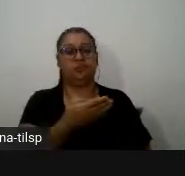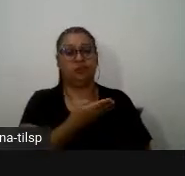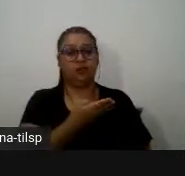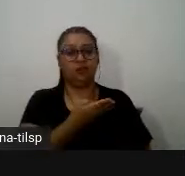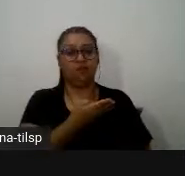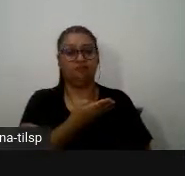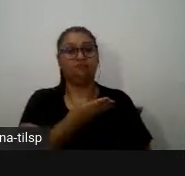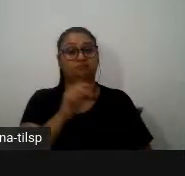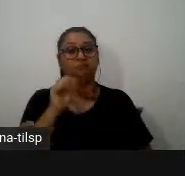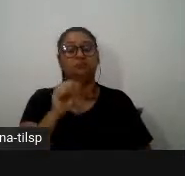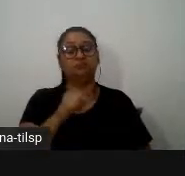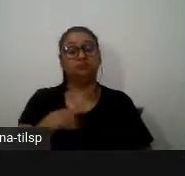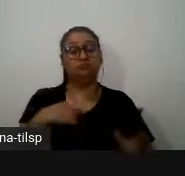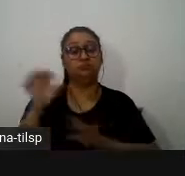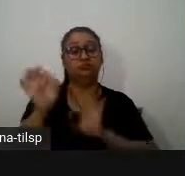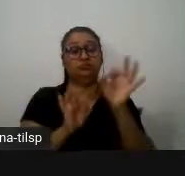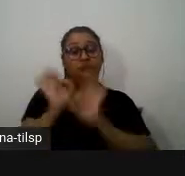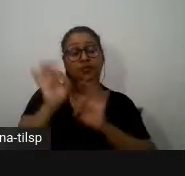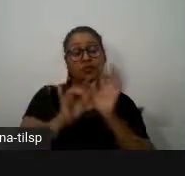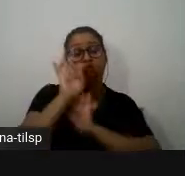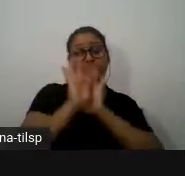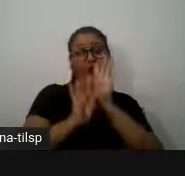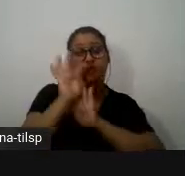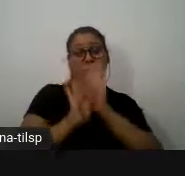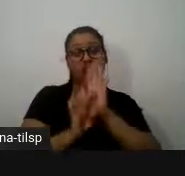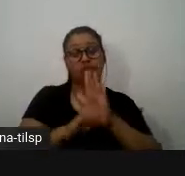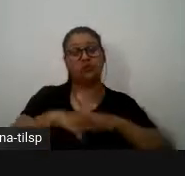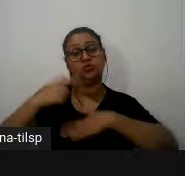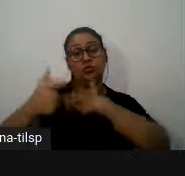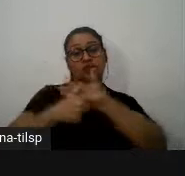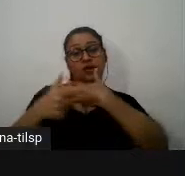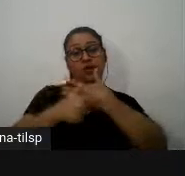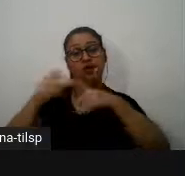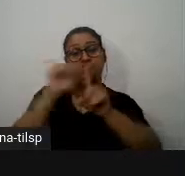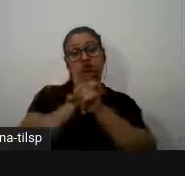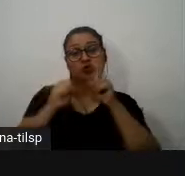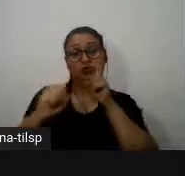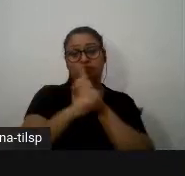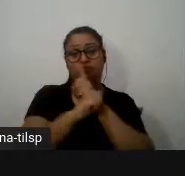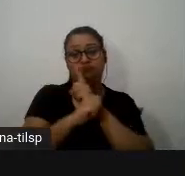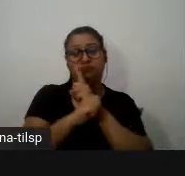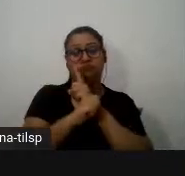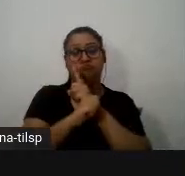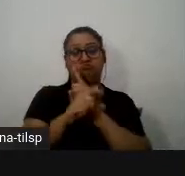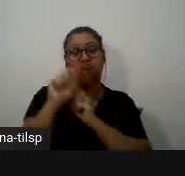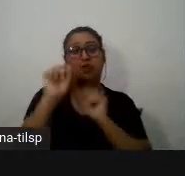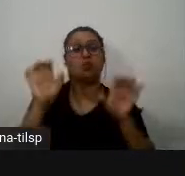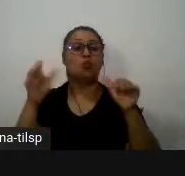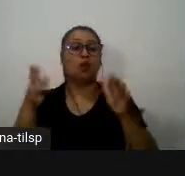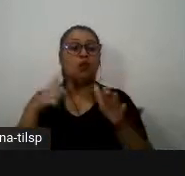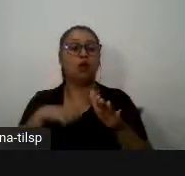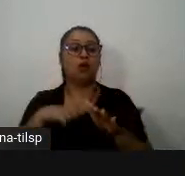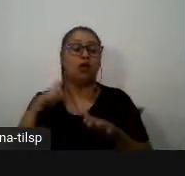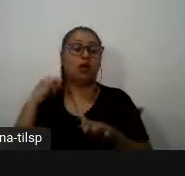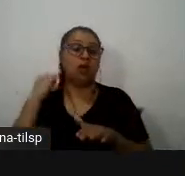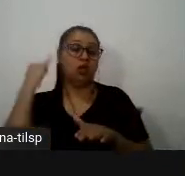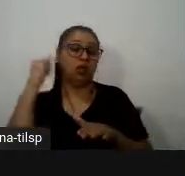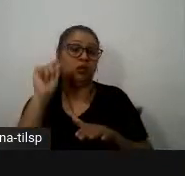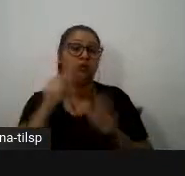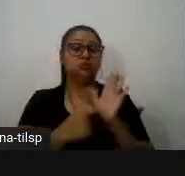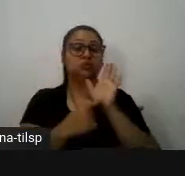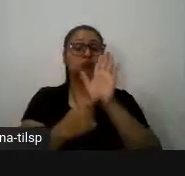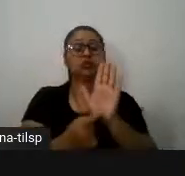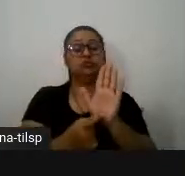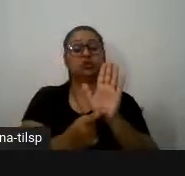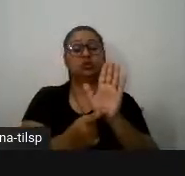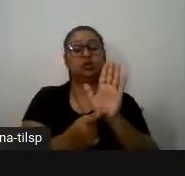produtor textual por um lado e o seu papel social qual é a intenção comunicativa do texto e